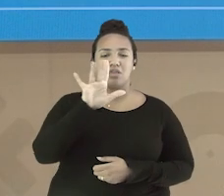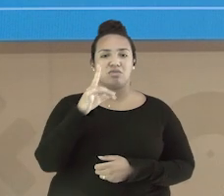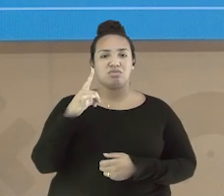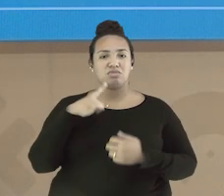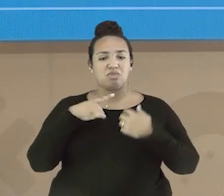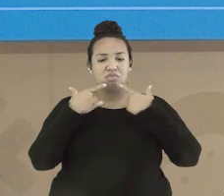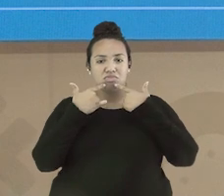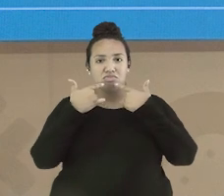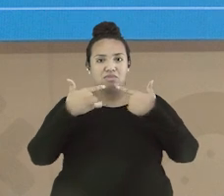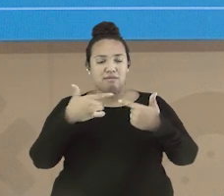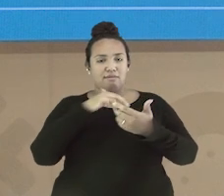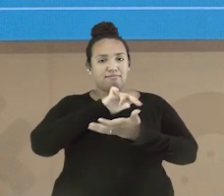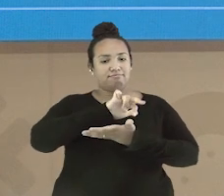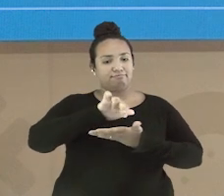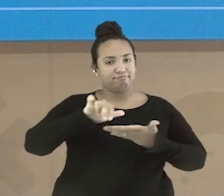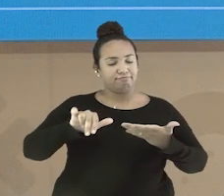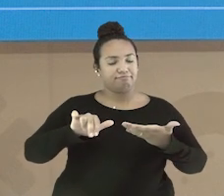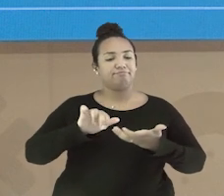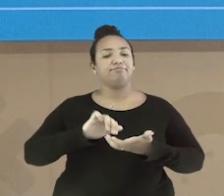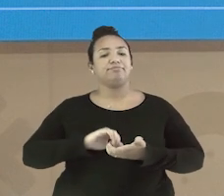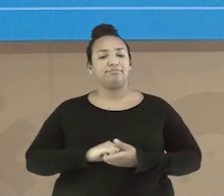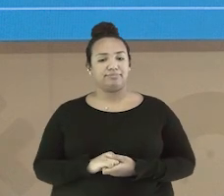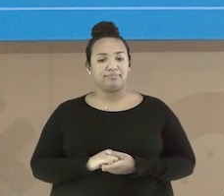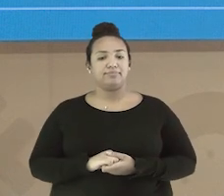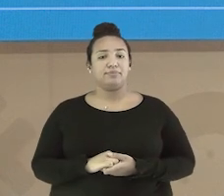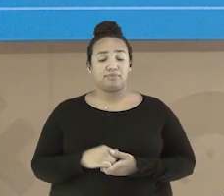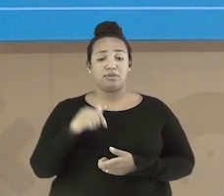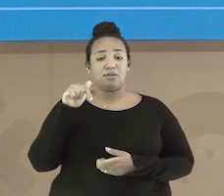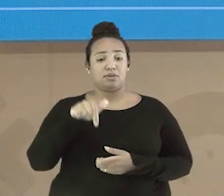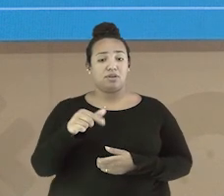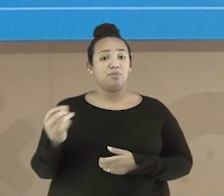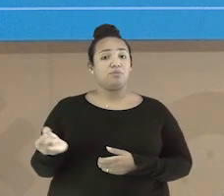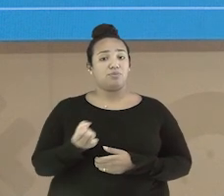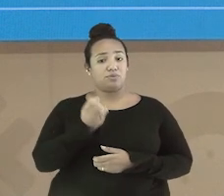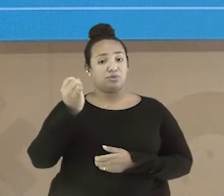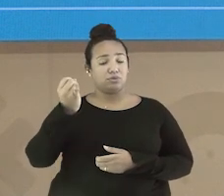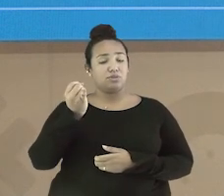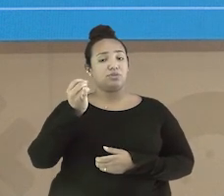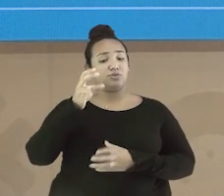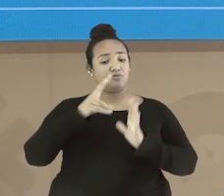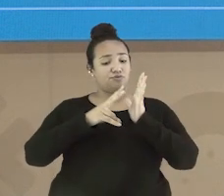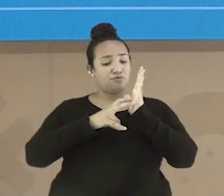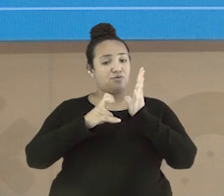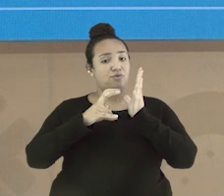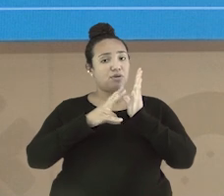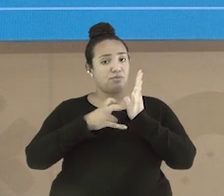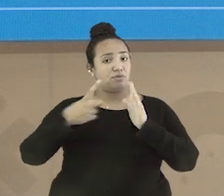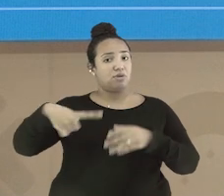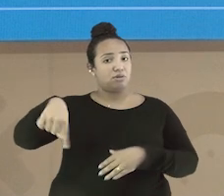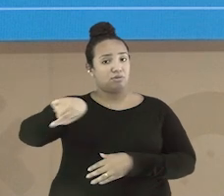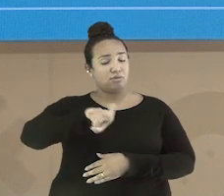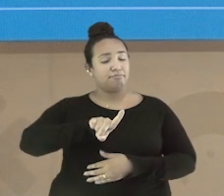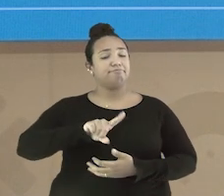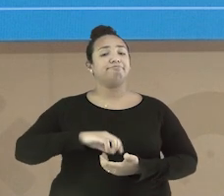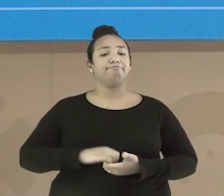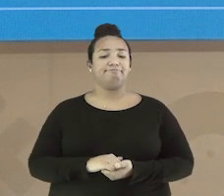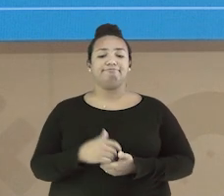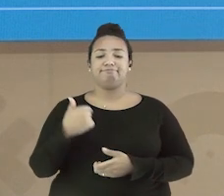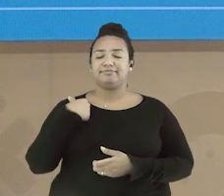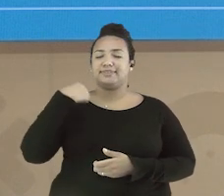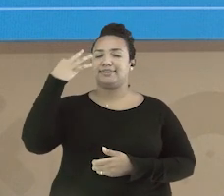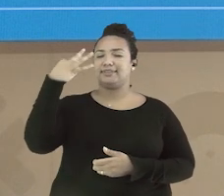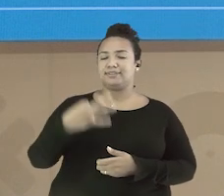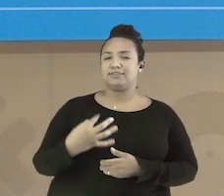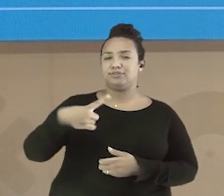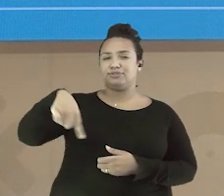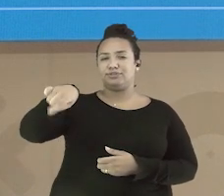é interessante? Trabalha-se com a linguagem e com o nosso vocabulário. Tenho certeza que